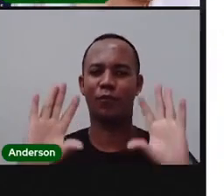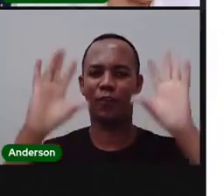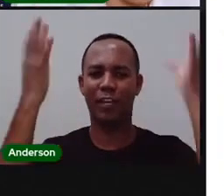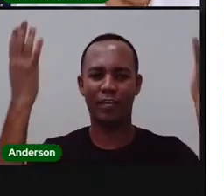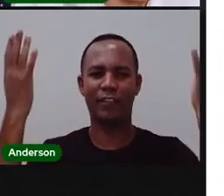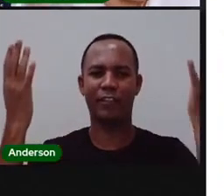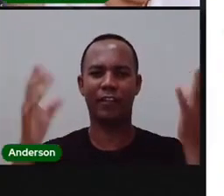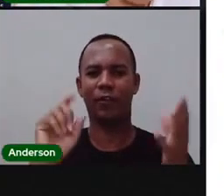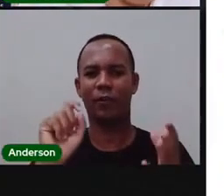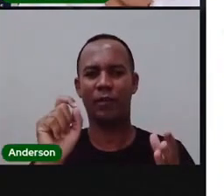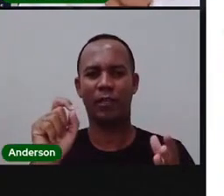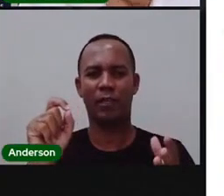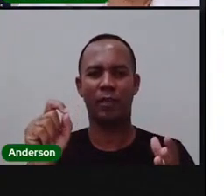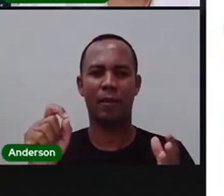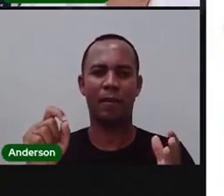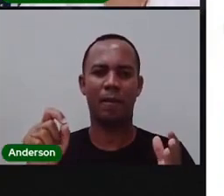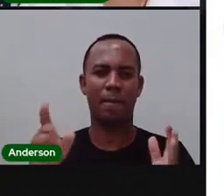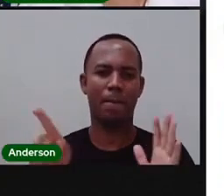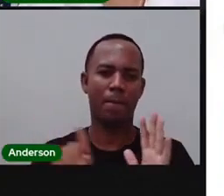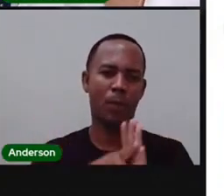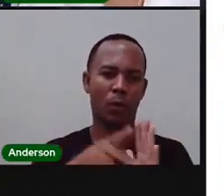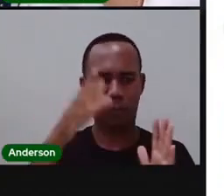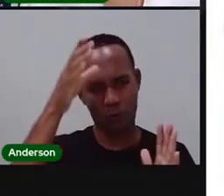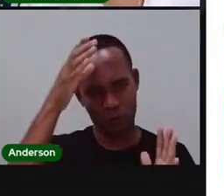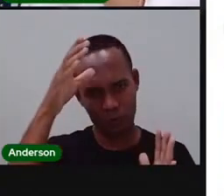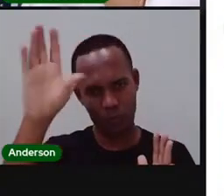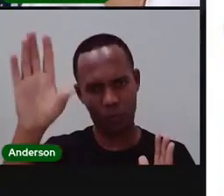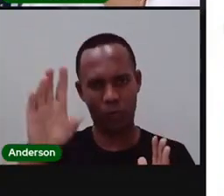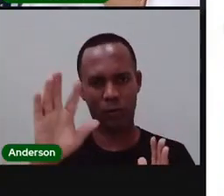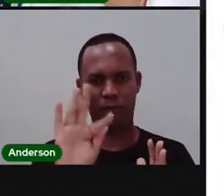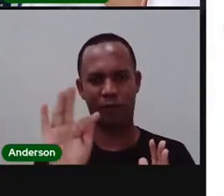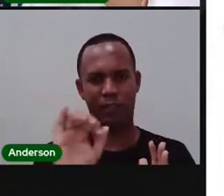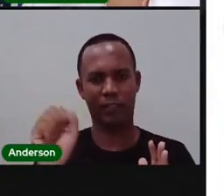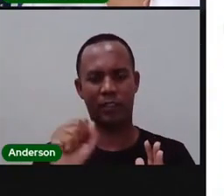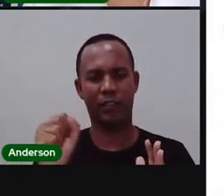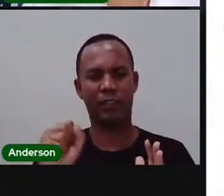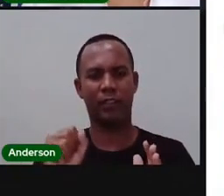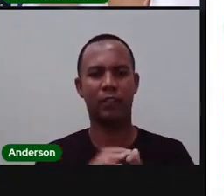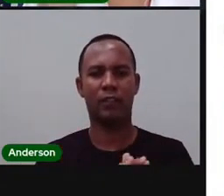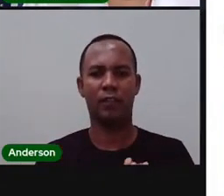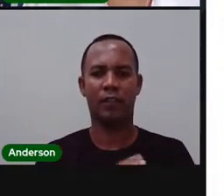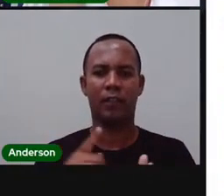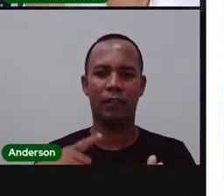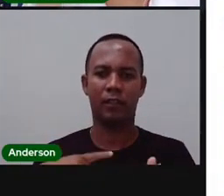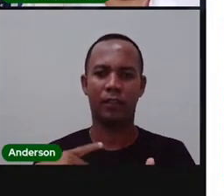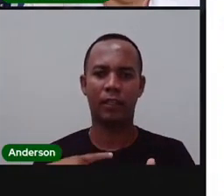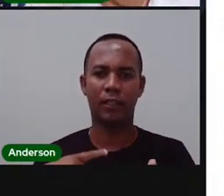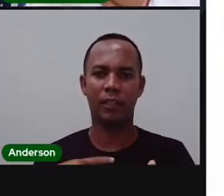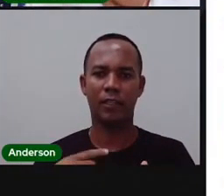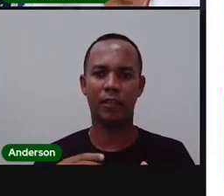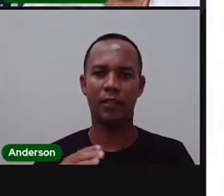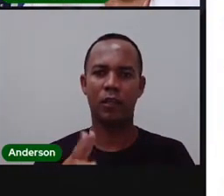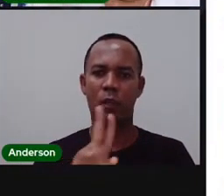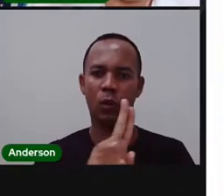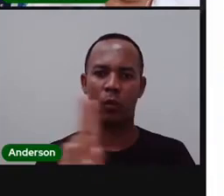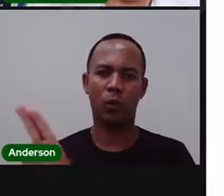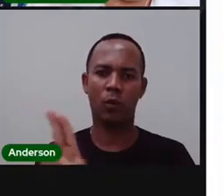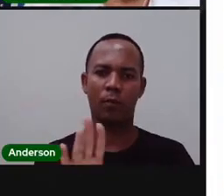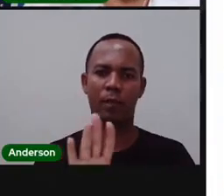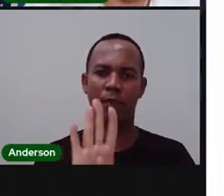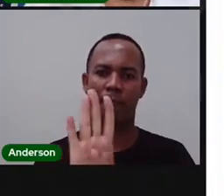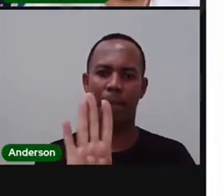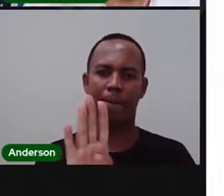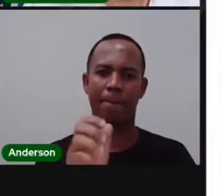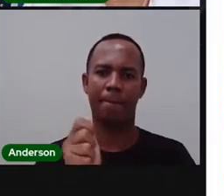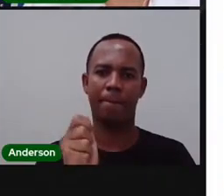Se chama festa de larga, festa popular. E o Bando Anunciador, que o nome completo seria Bando Anunciador da Festa